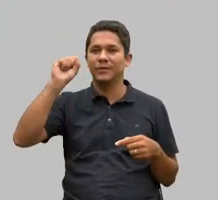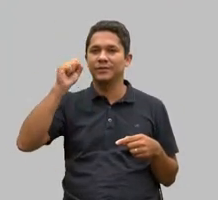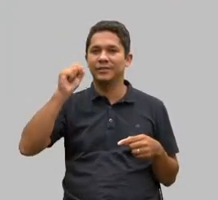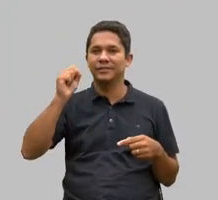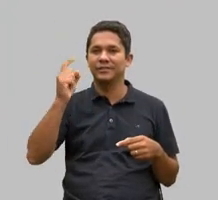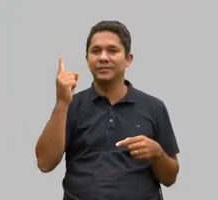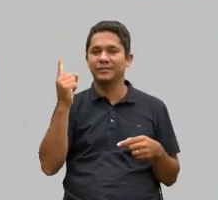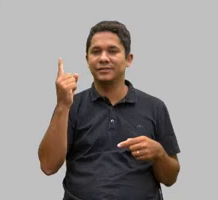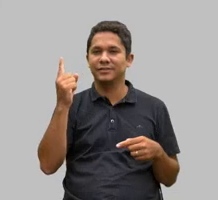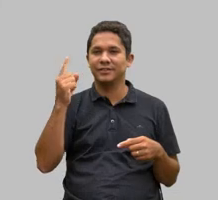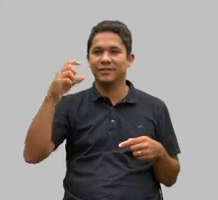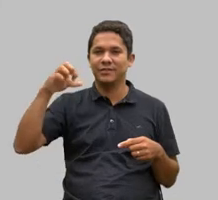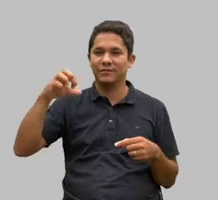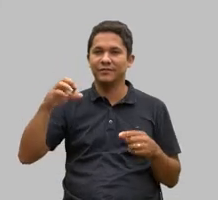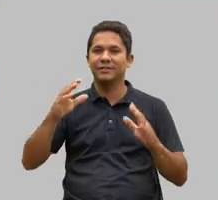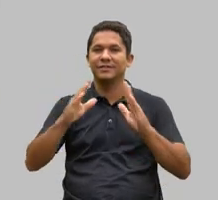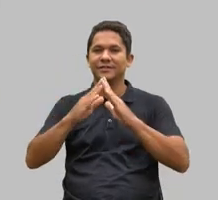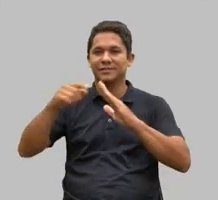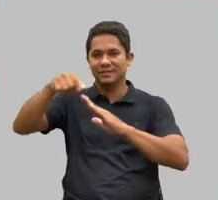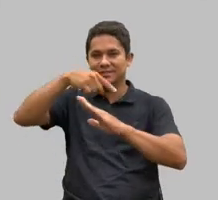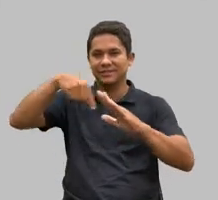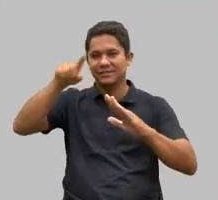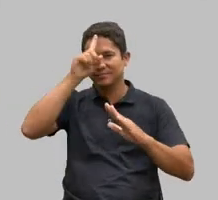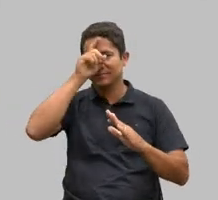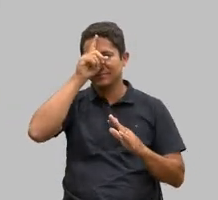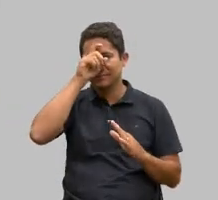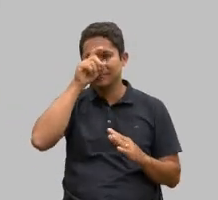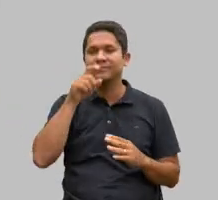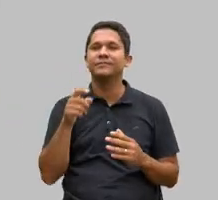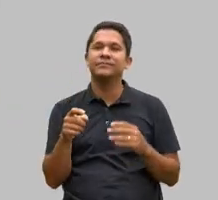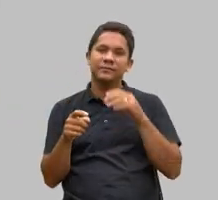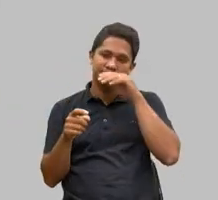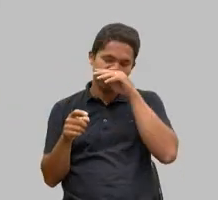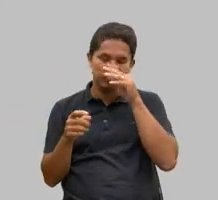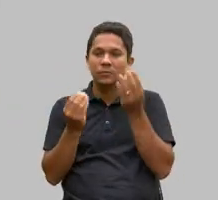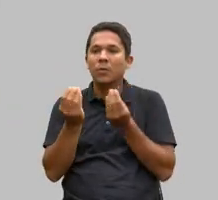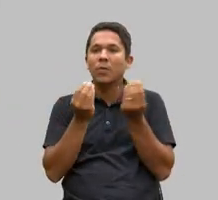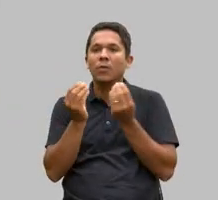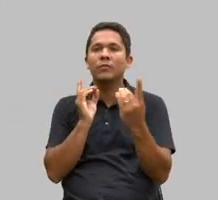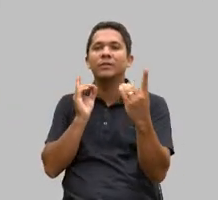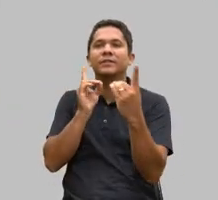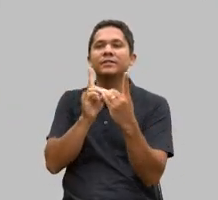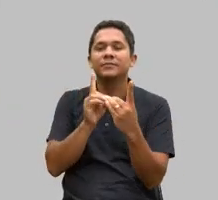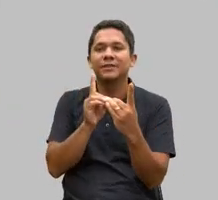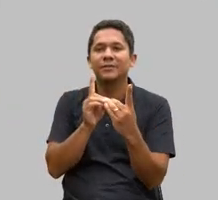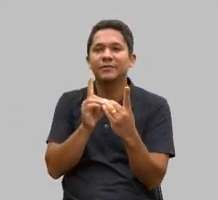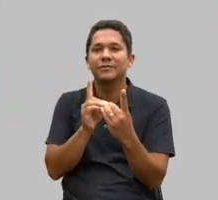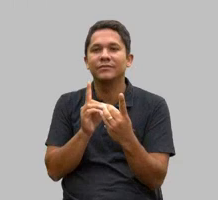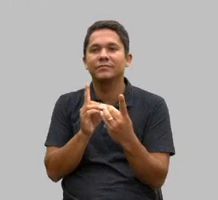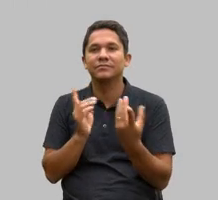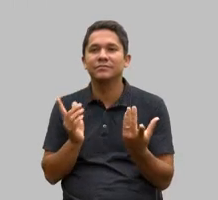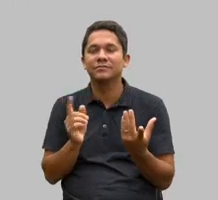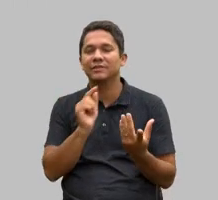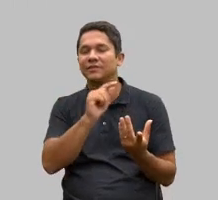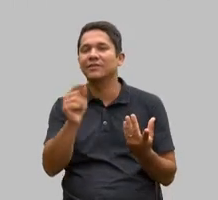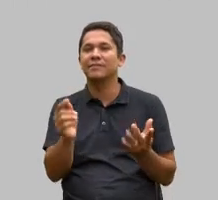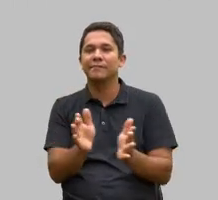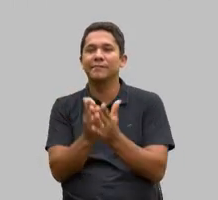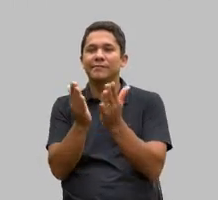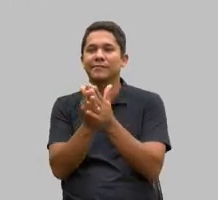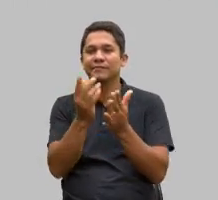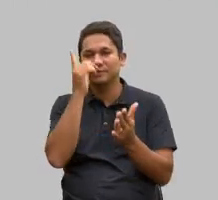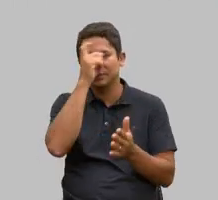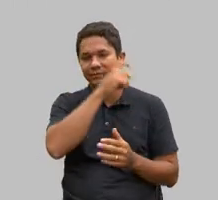filantrópicos. Imaginem só como seria o atendimento à população mais vulnerável. E o terceiro setor é composto por